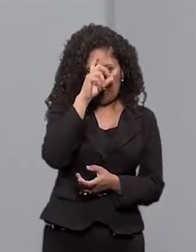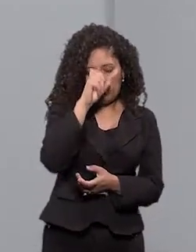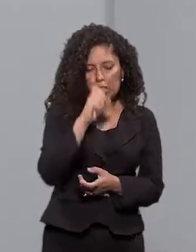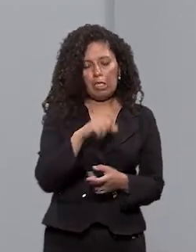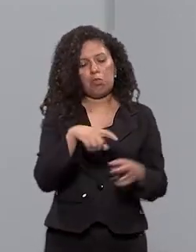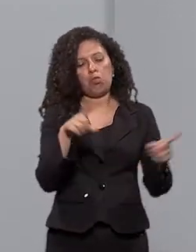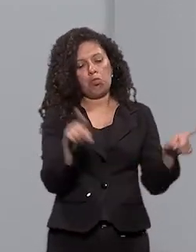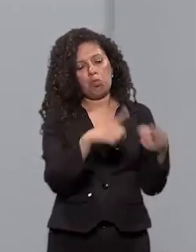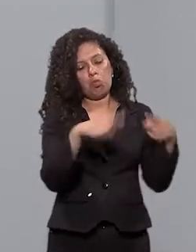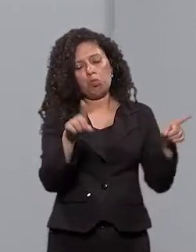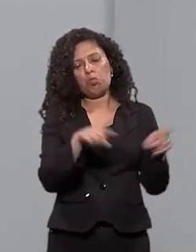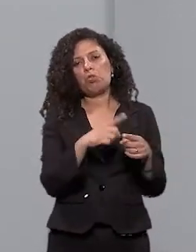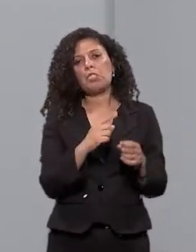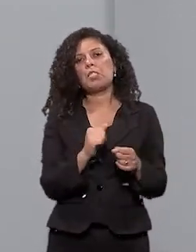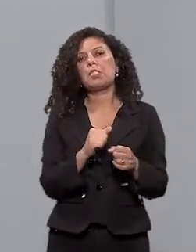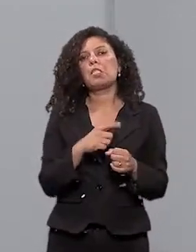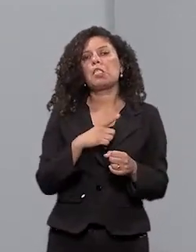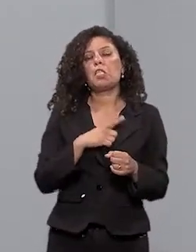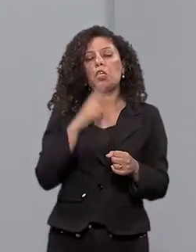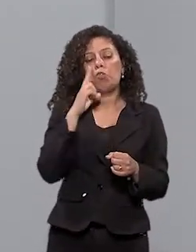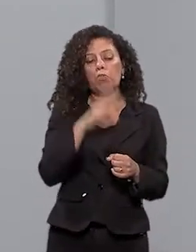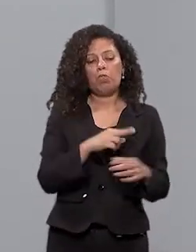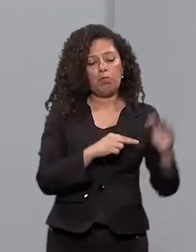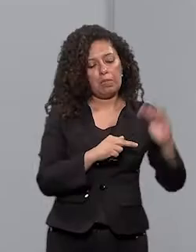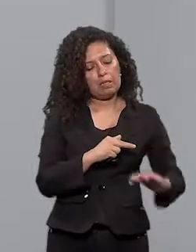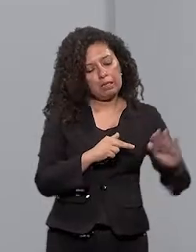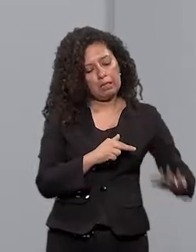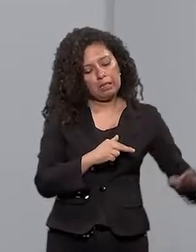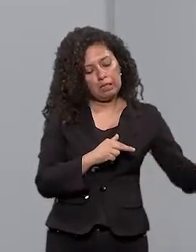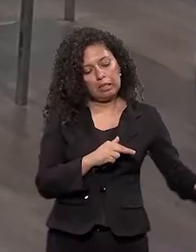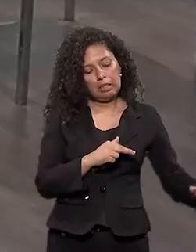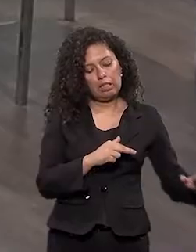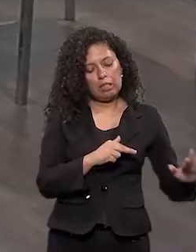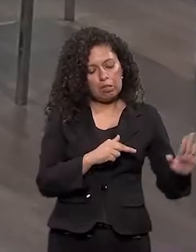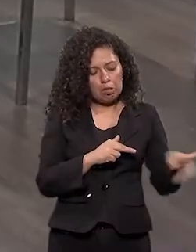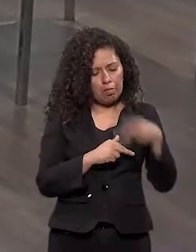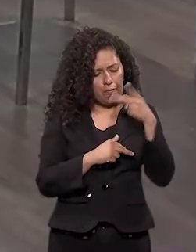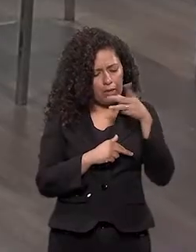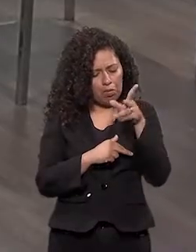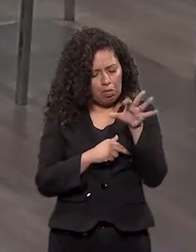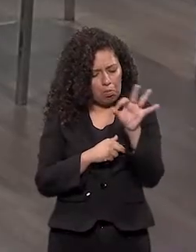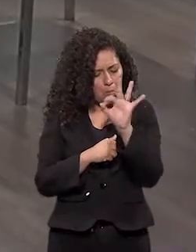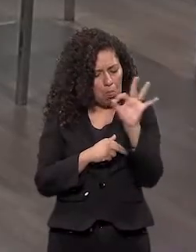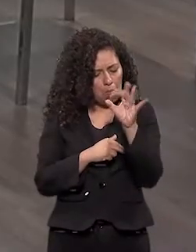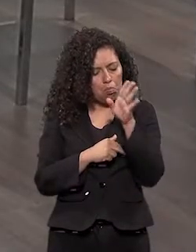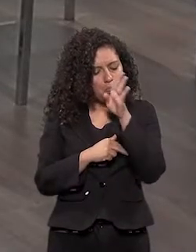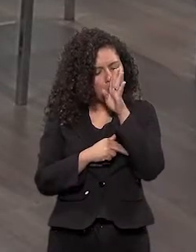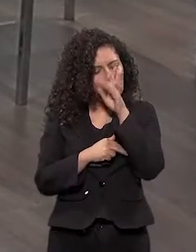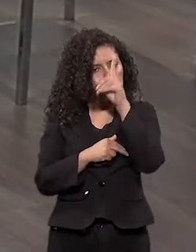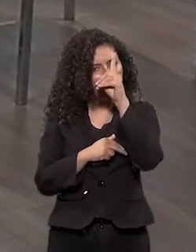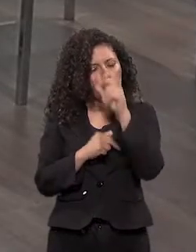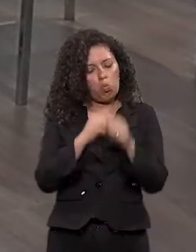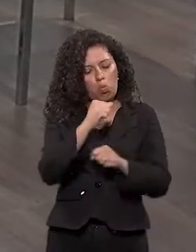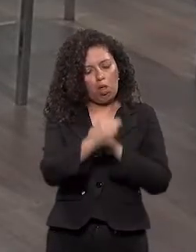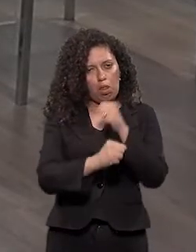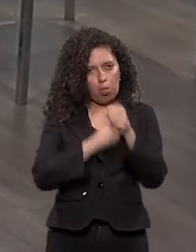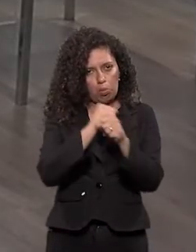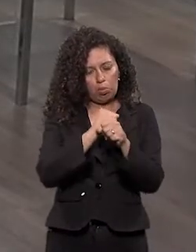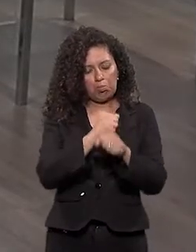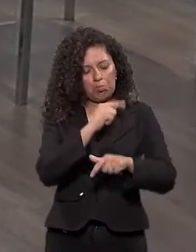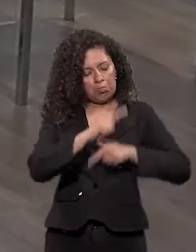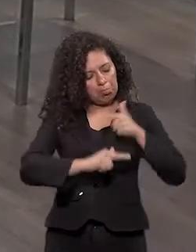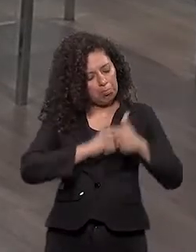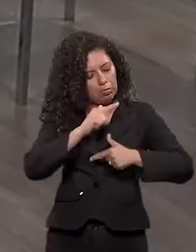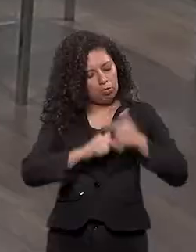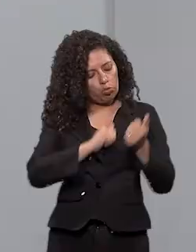Brasileiro de Música uma criança com atraso de fala. Ao longo de um ano, fiz um trabalho com